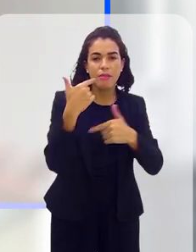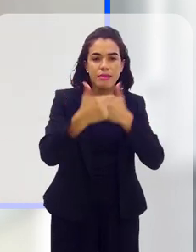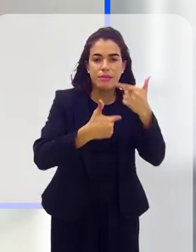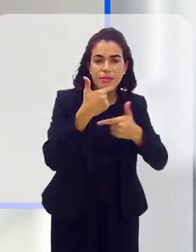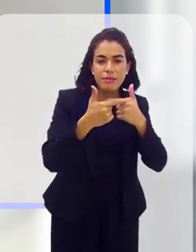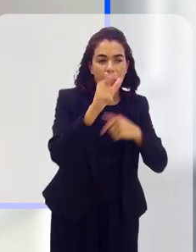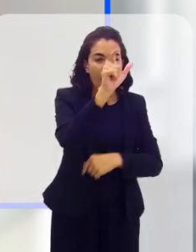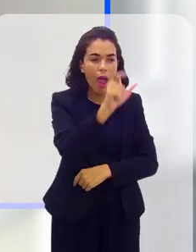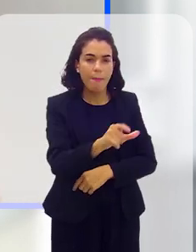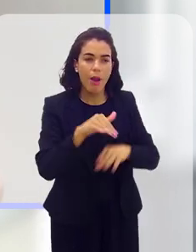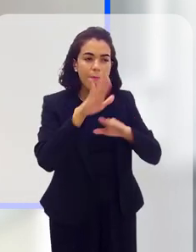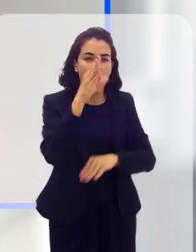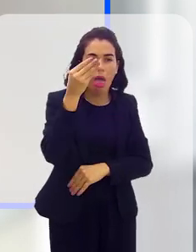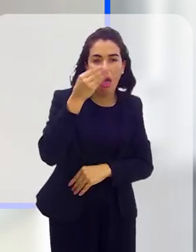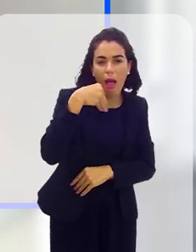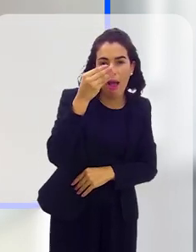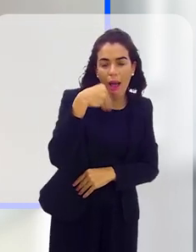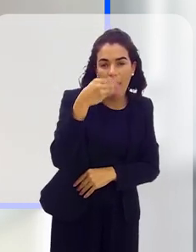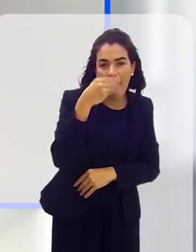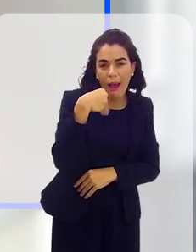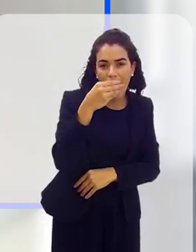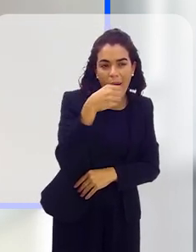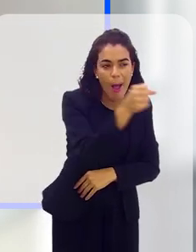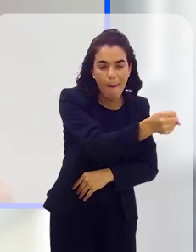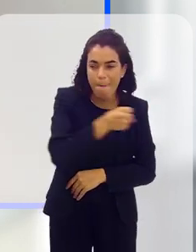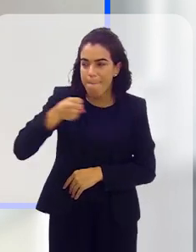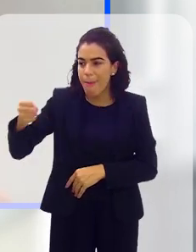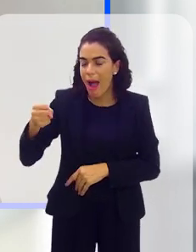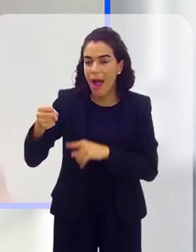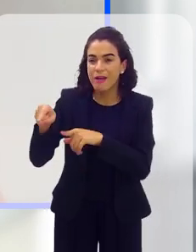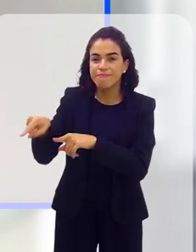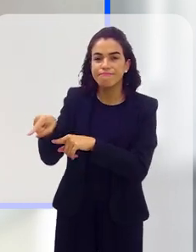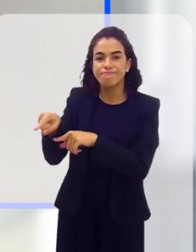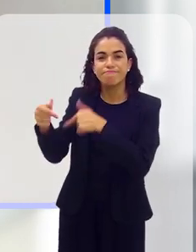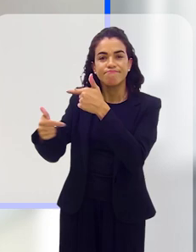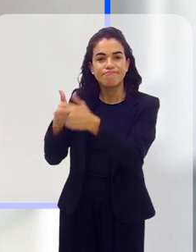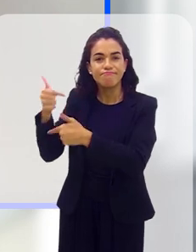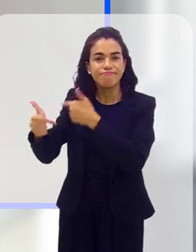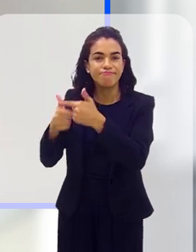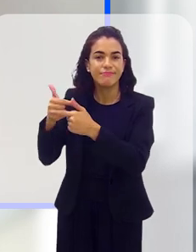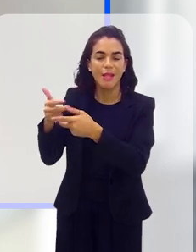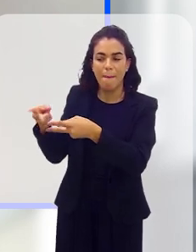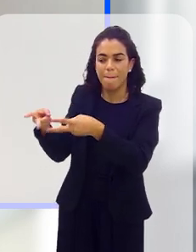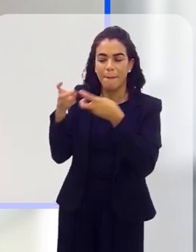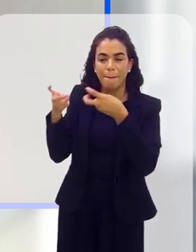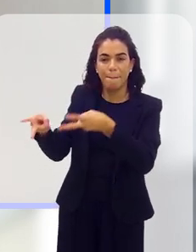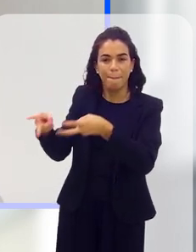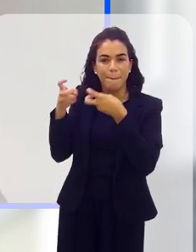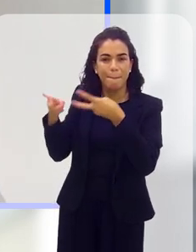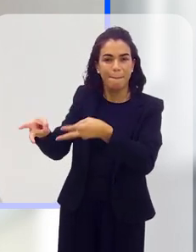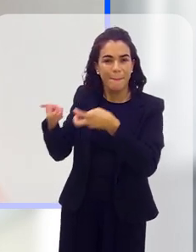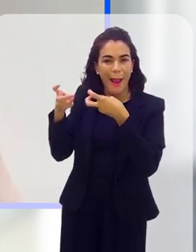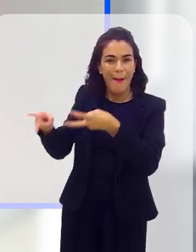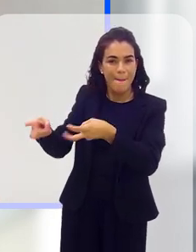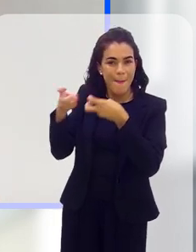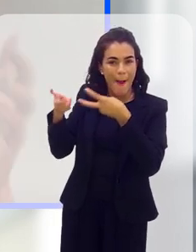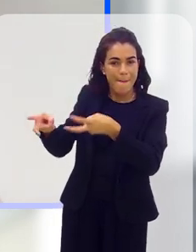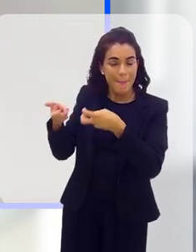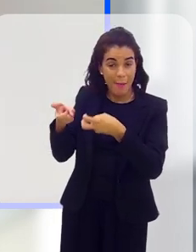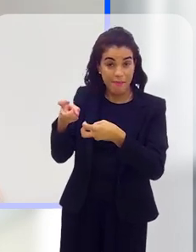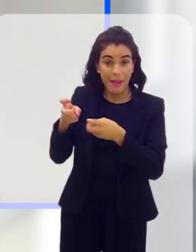lugares onde essa mão de obra possa ser colocada à disposição de forma